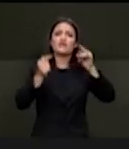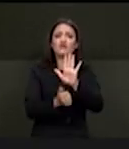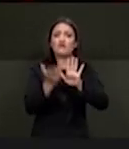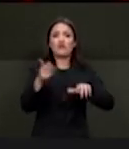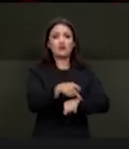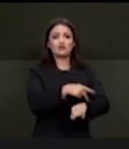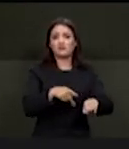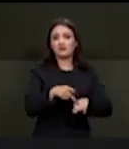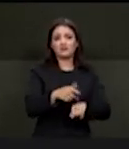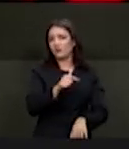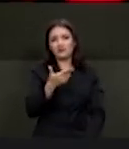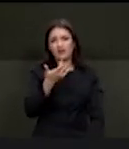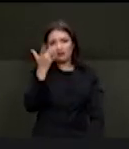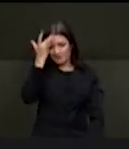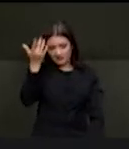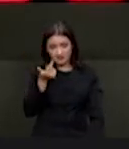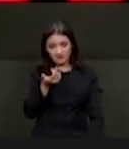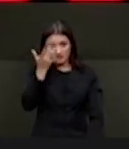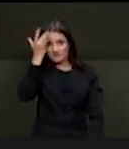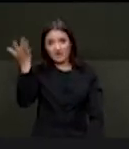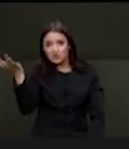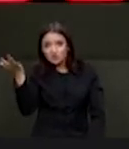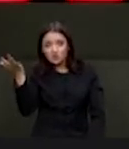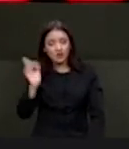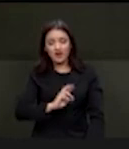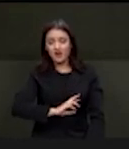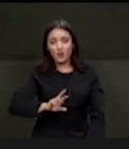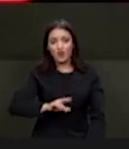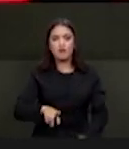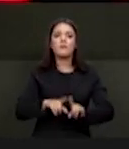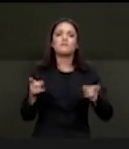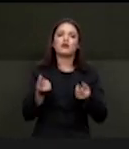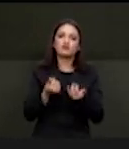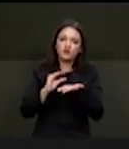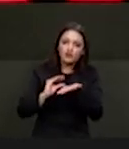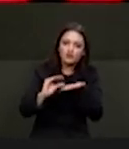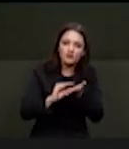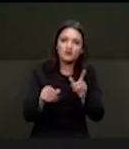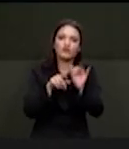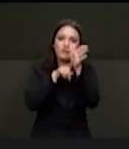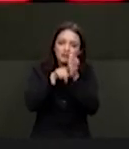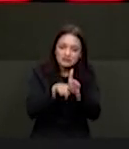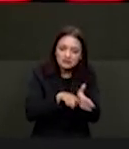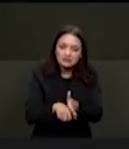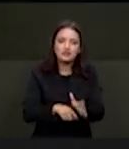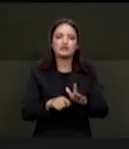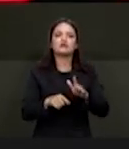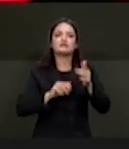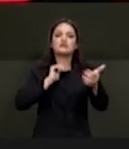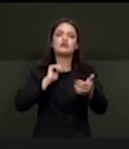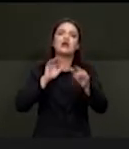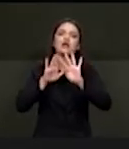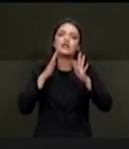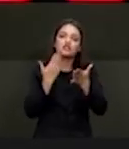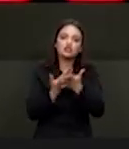tem facilidade para fazer esse tipo de política e tanto investimento tem sido feito nas pesquisas nas políticas de escolarização